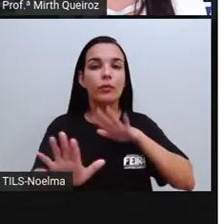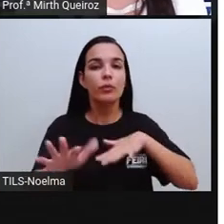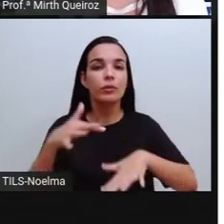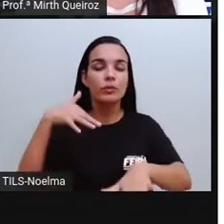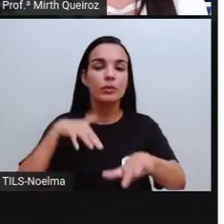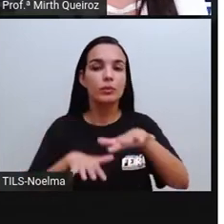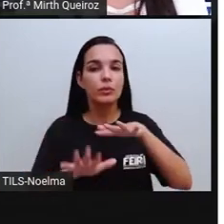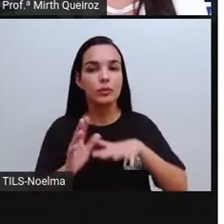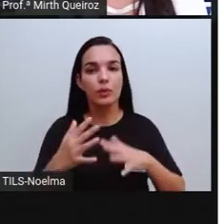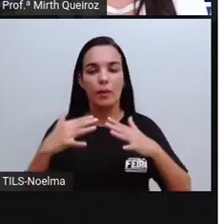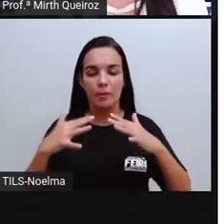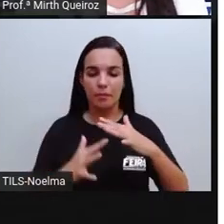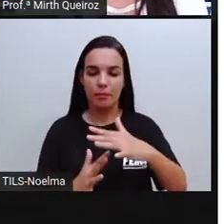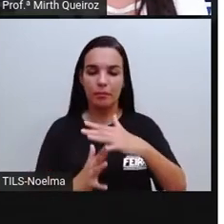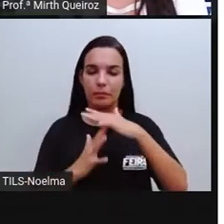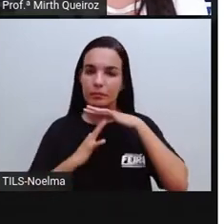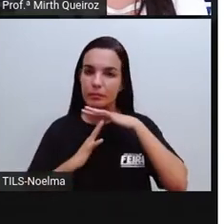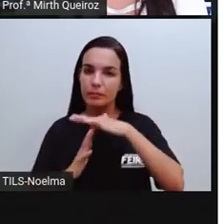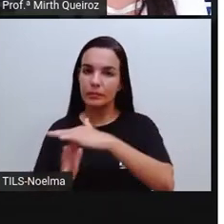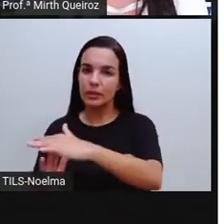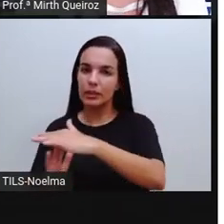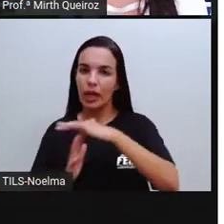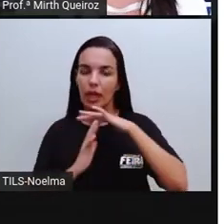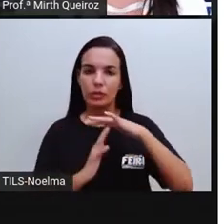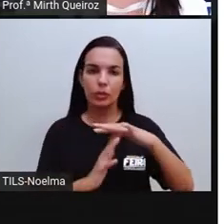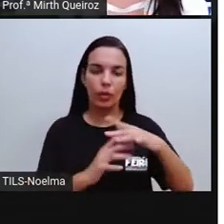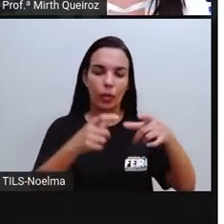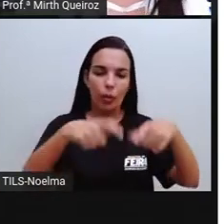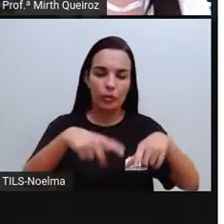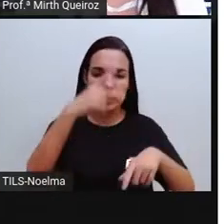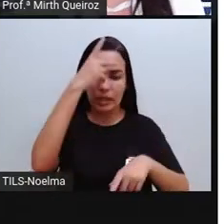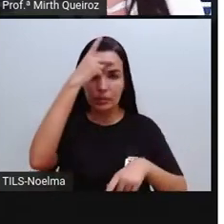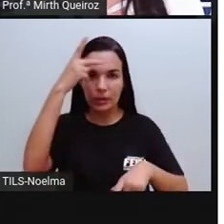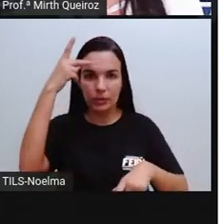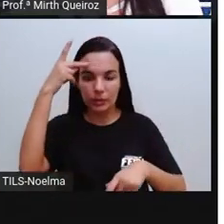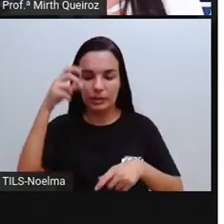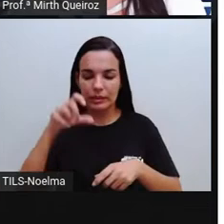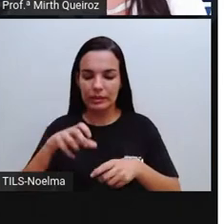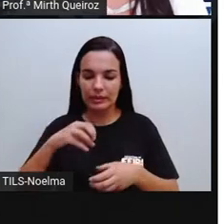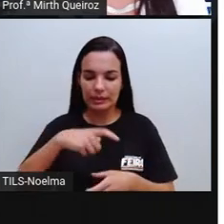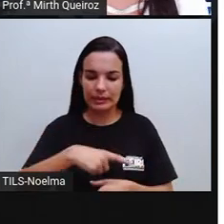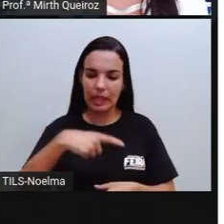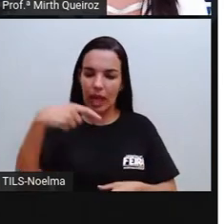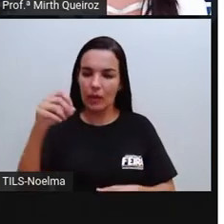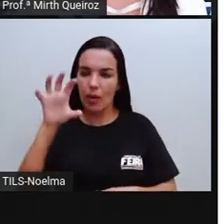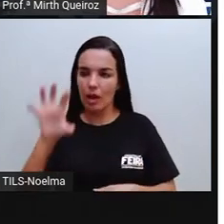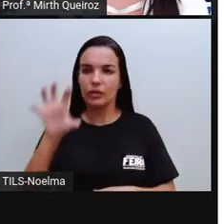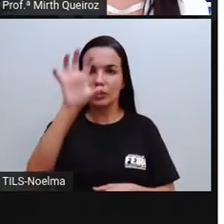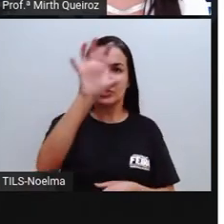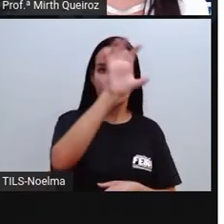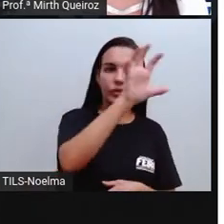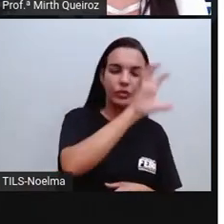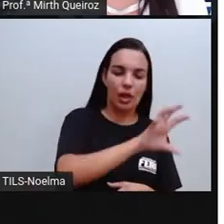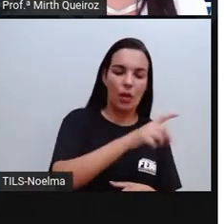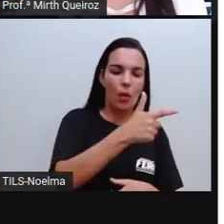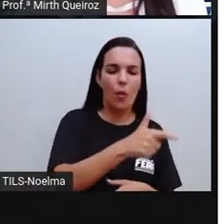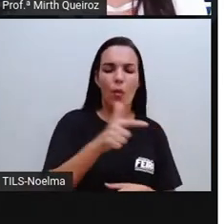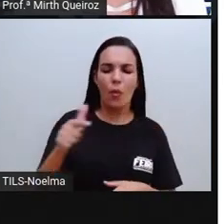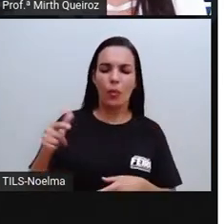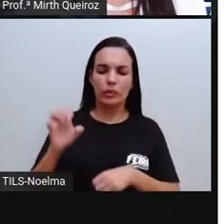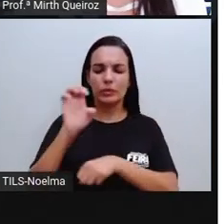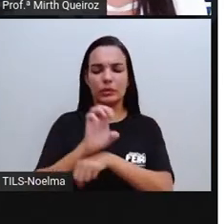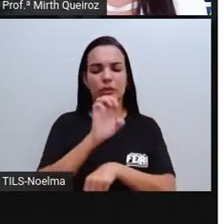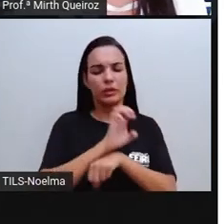né? Onde as pessoas saíram da sua região para outras regiões, Outros estados aí,